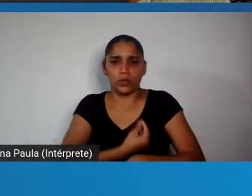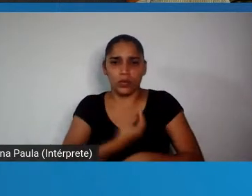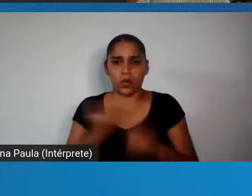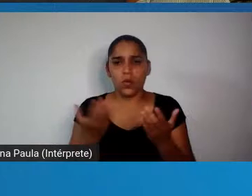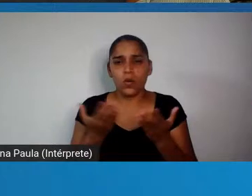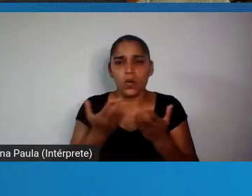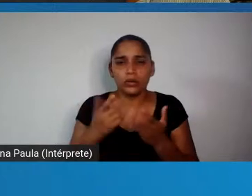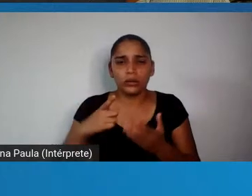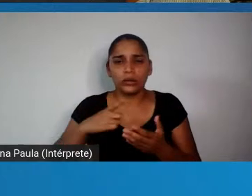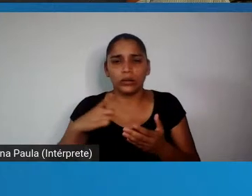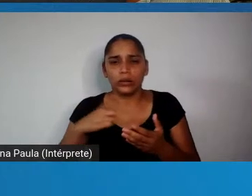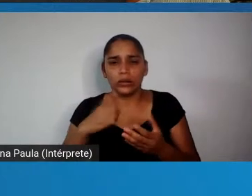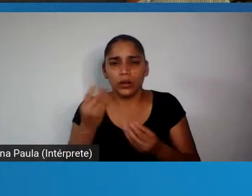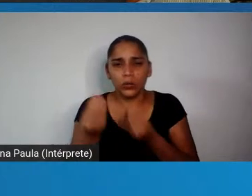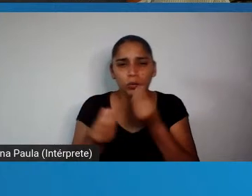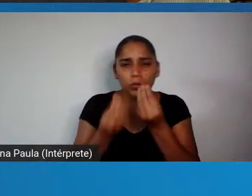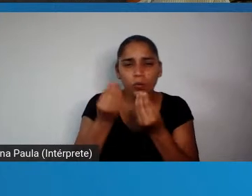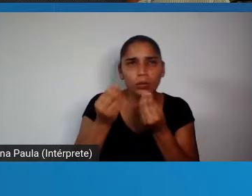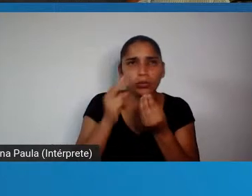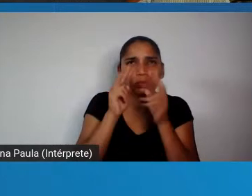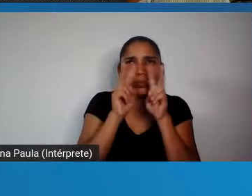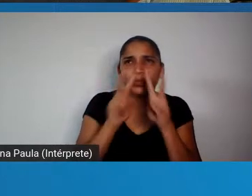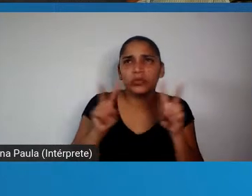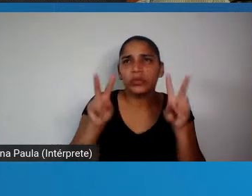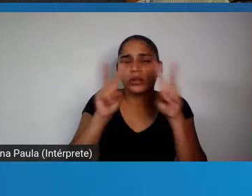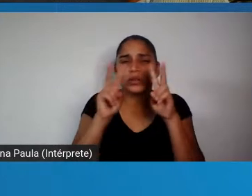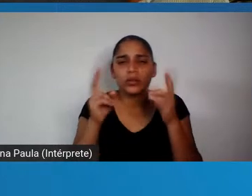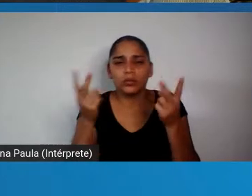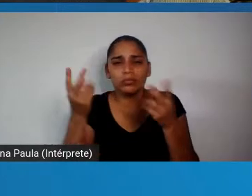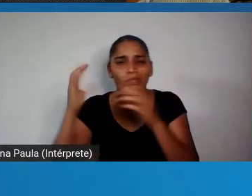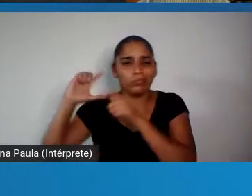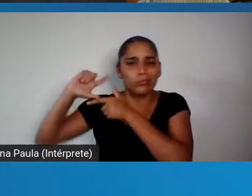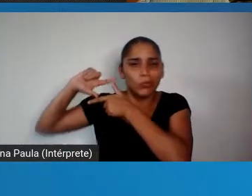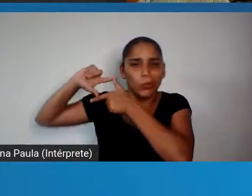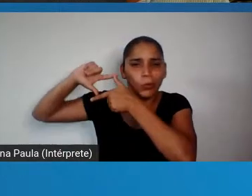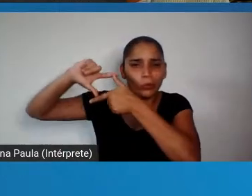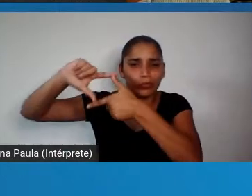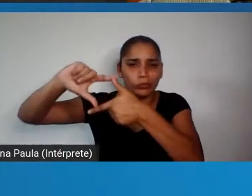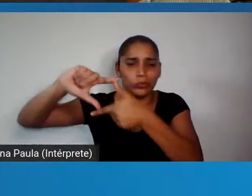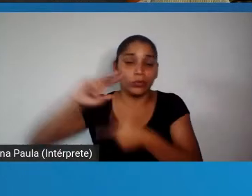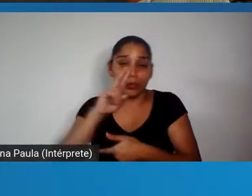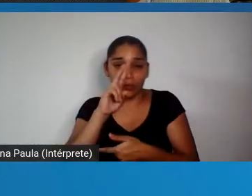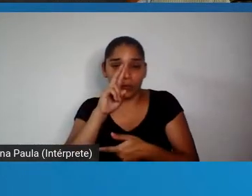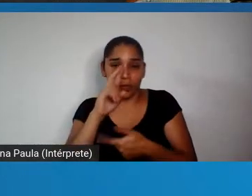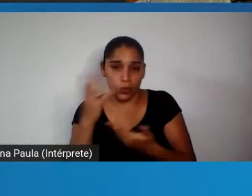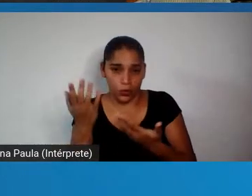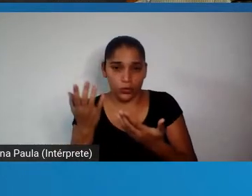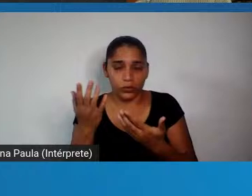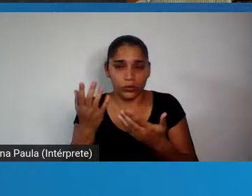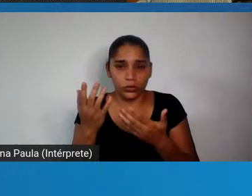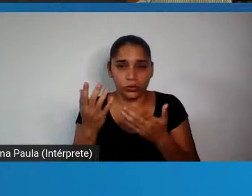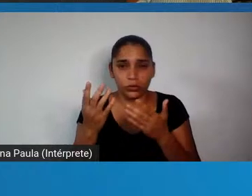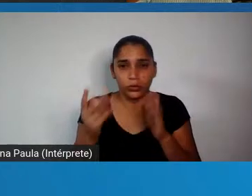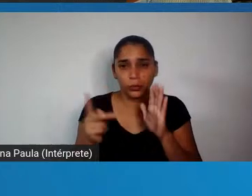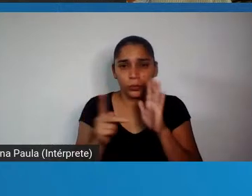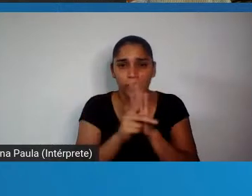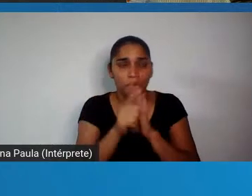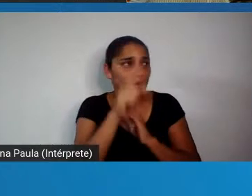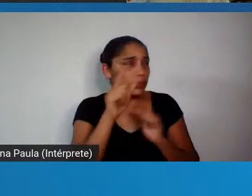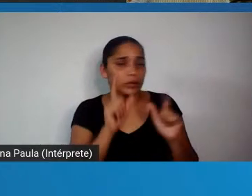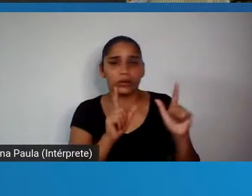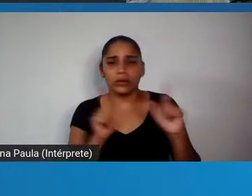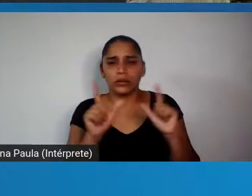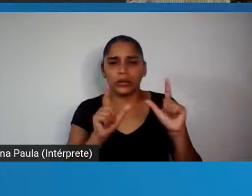existe uma visão conservadora muito forte, inclusive, no... Outro dia eu vi no Jornal Nacional